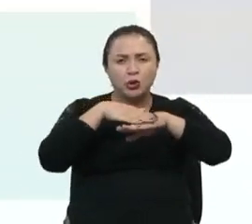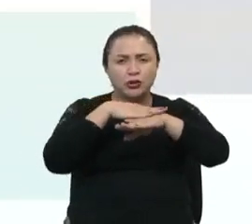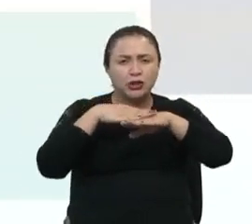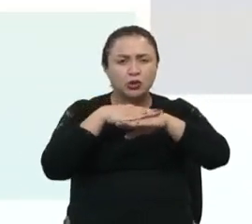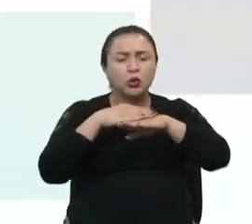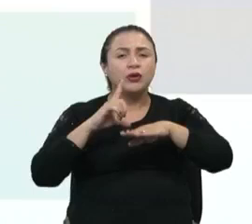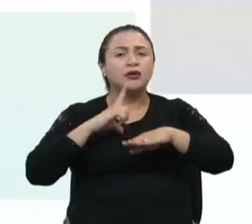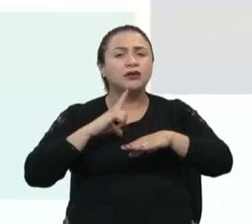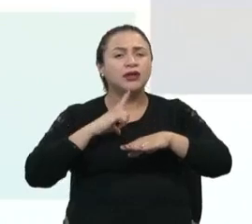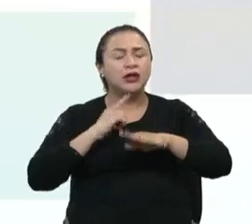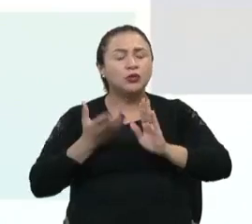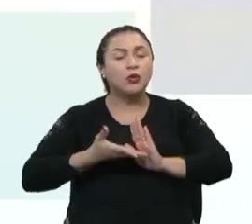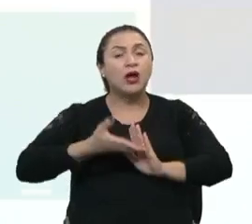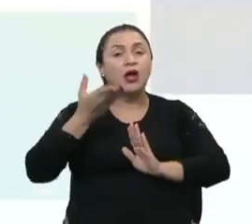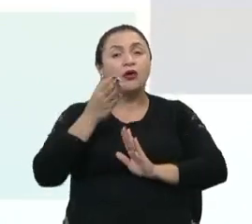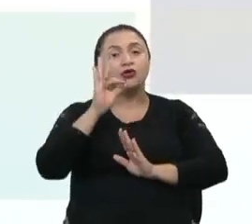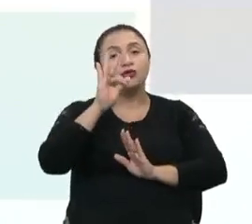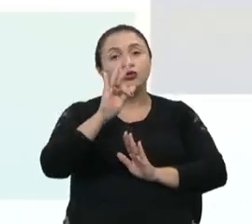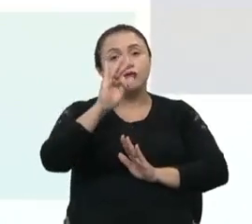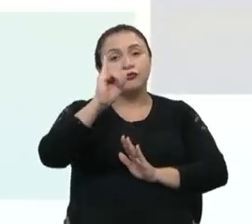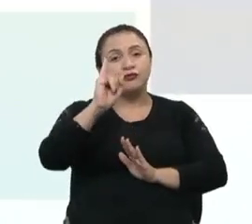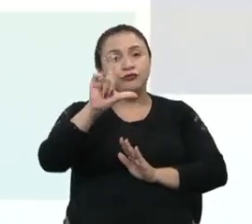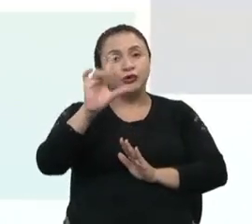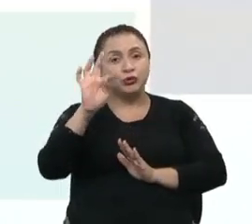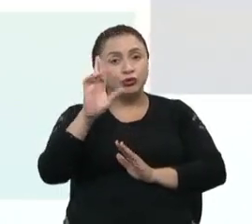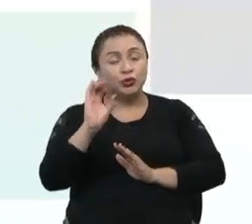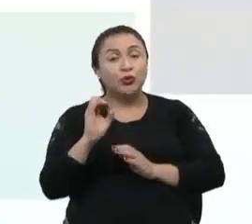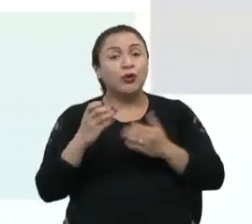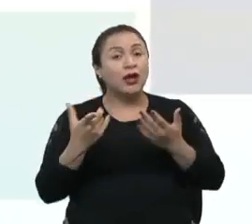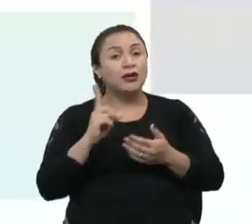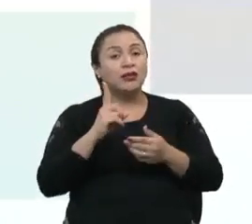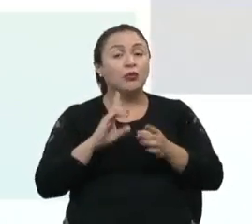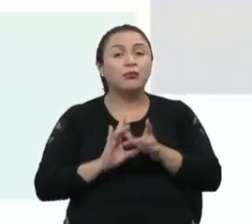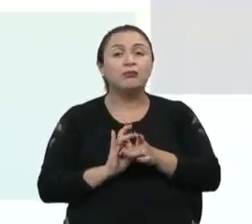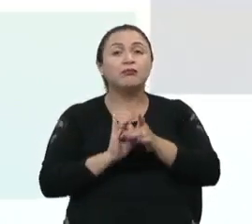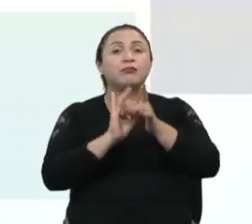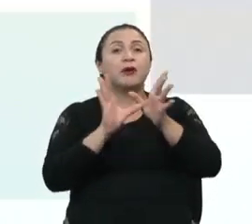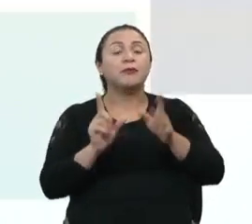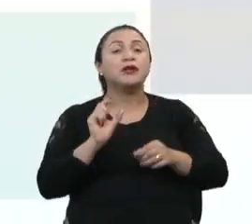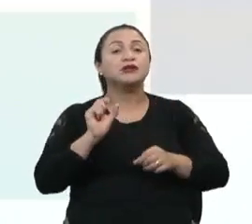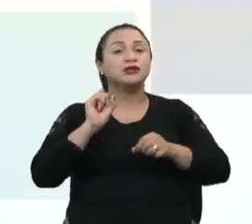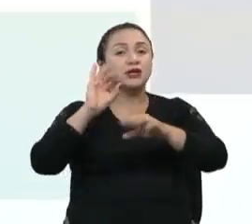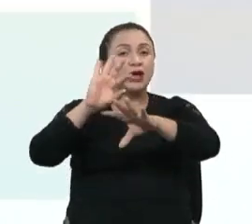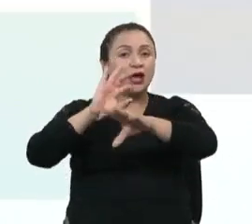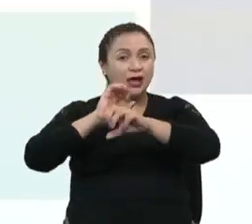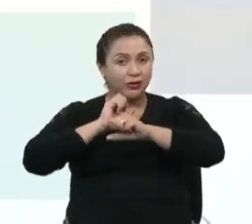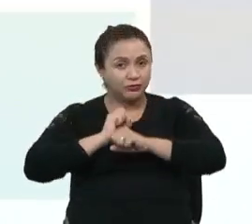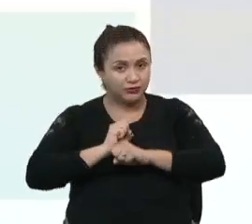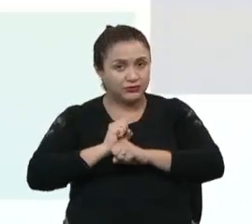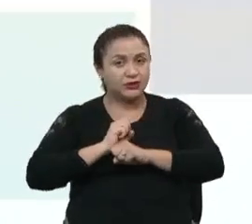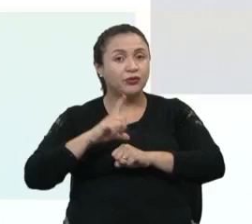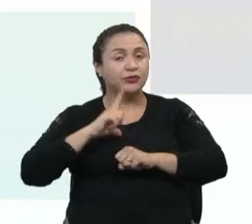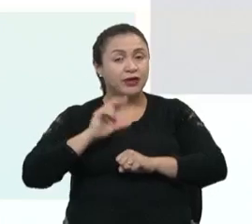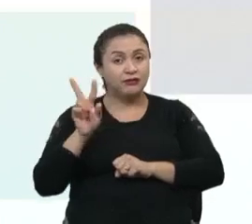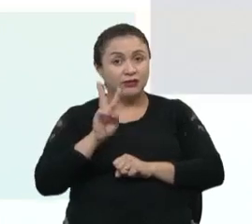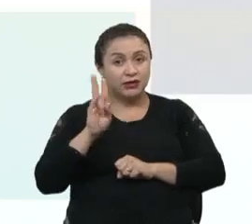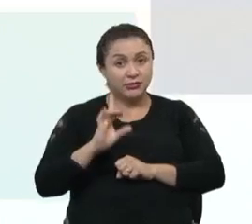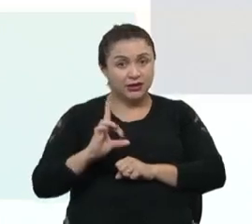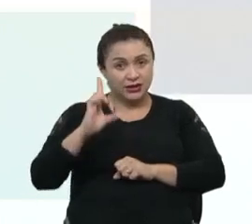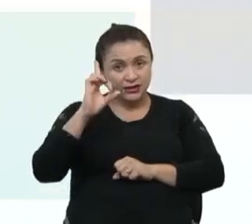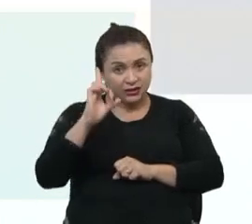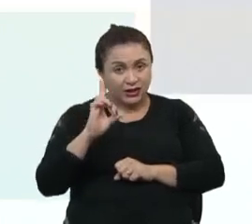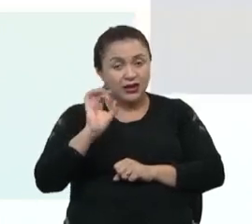alto, e aí não permite que essa absorção da vitamina D